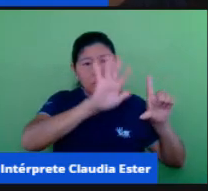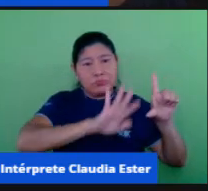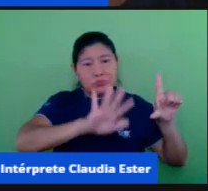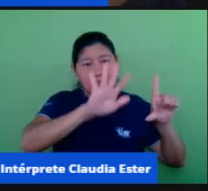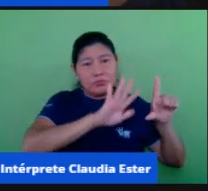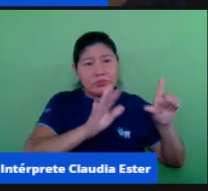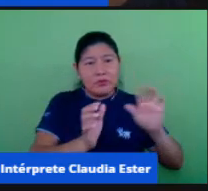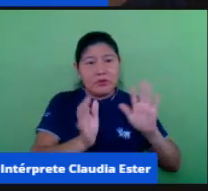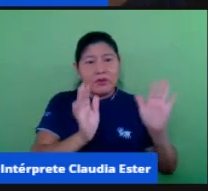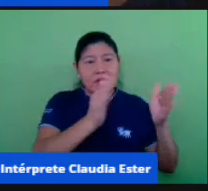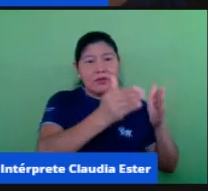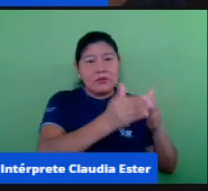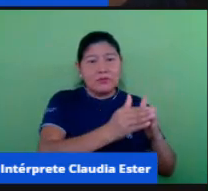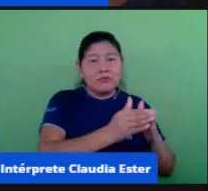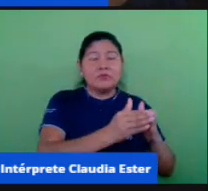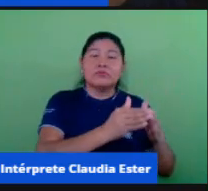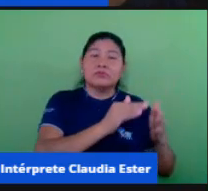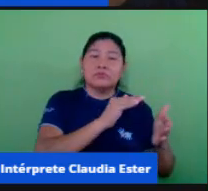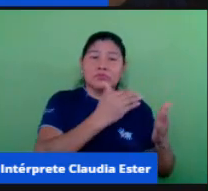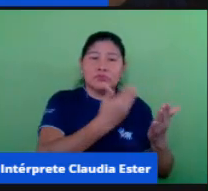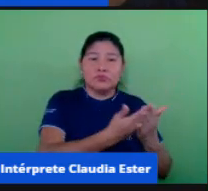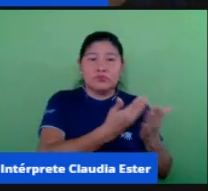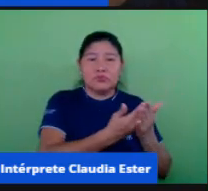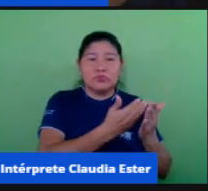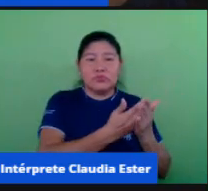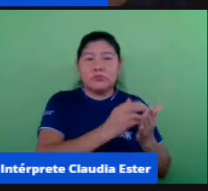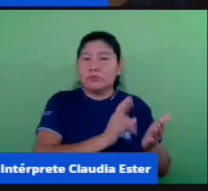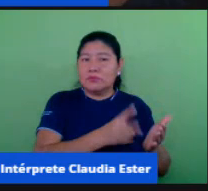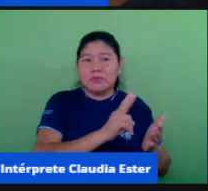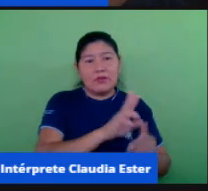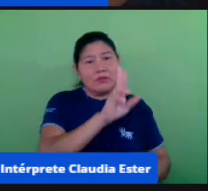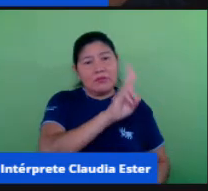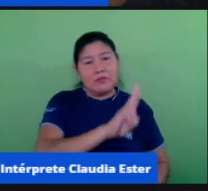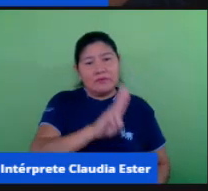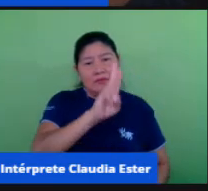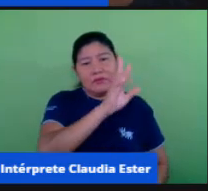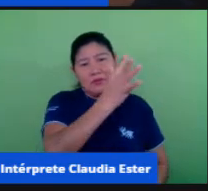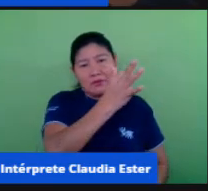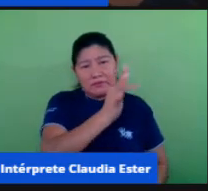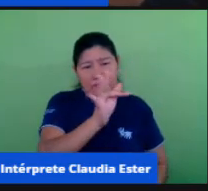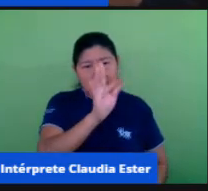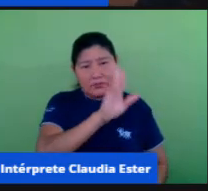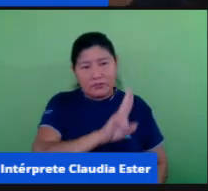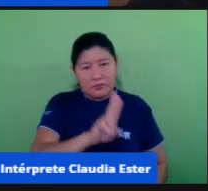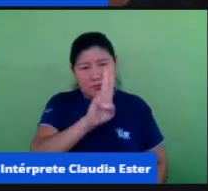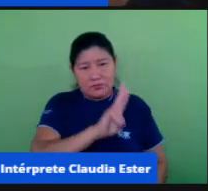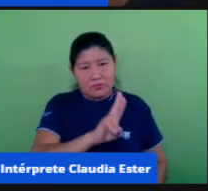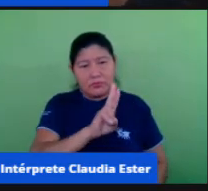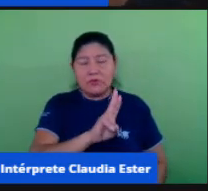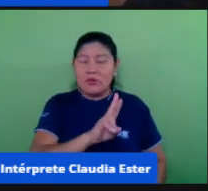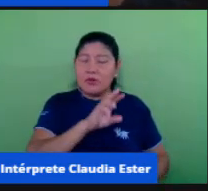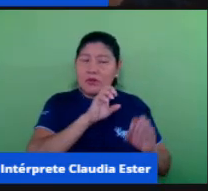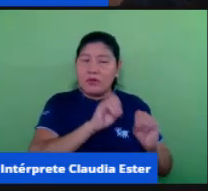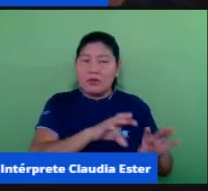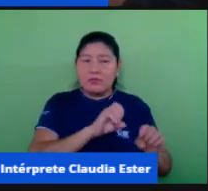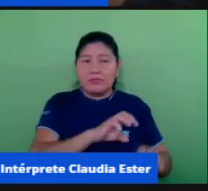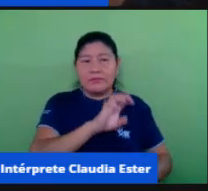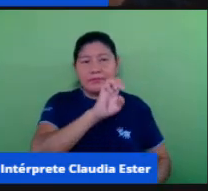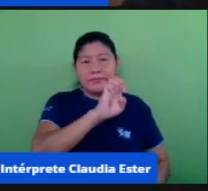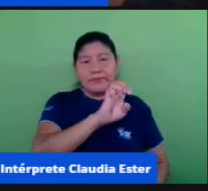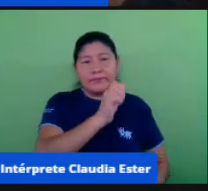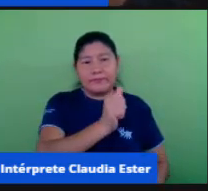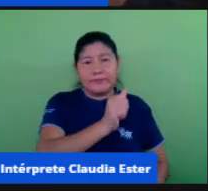de uma instituição geralmente isso é no ensino superior né que adota as aulas é AD já está tudo